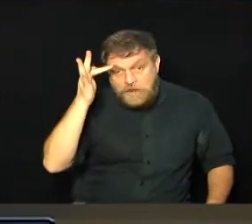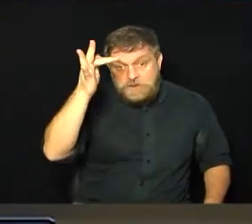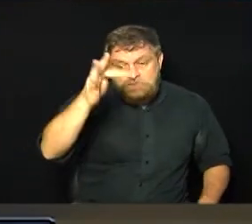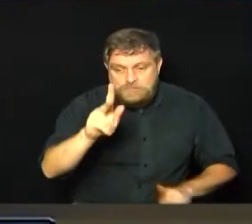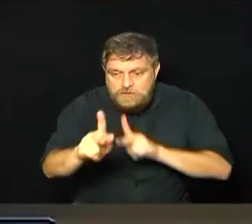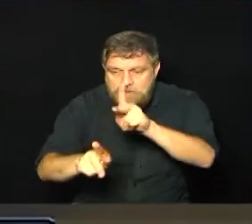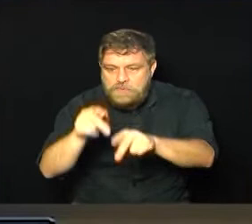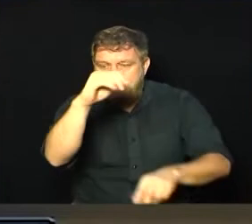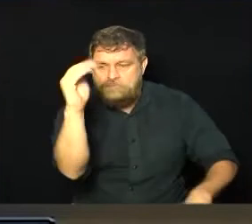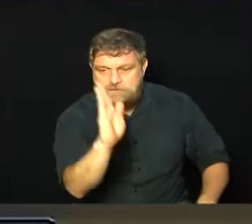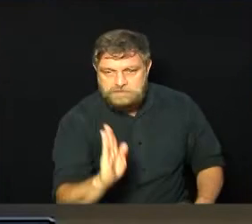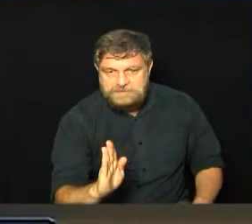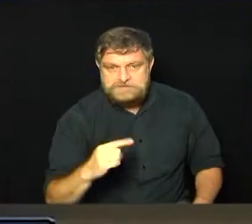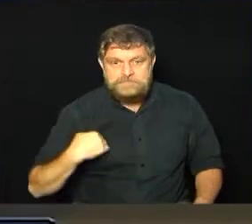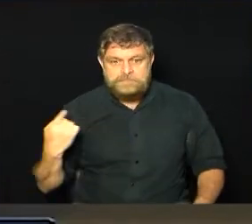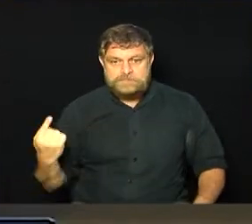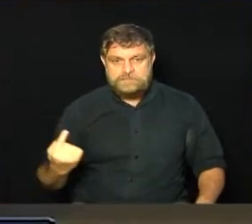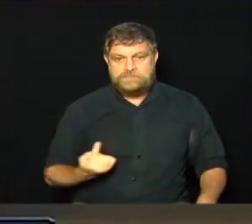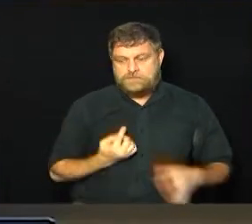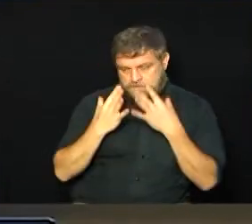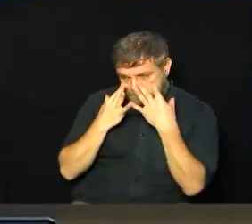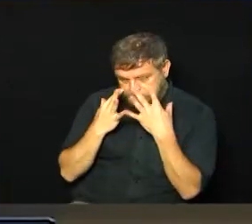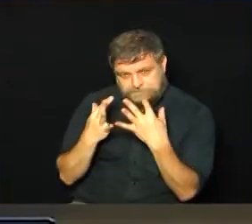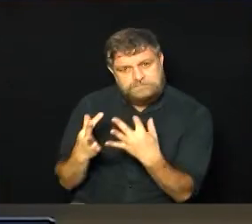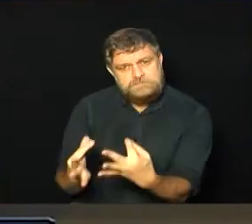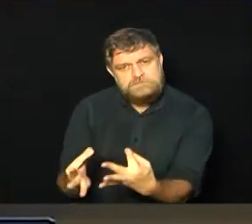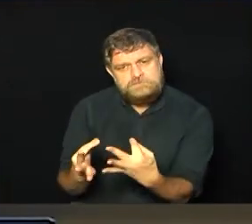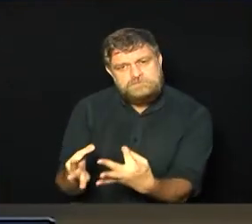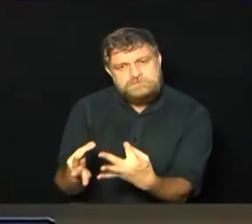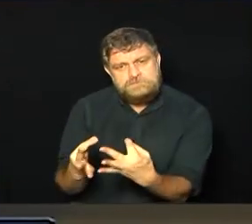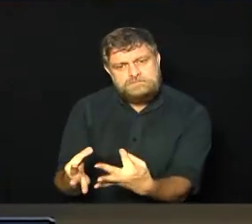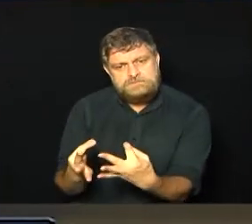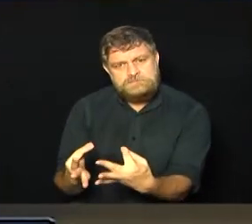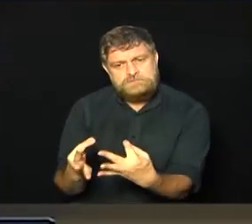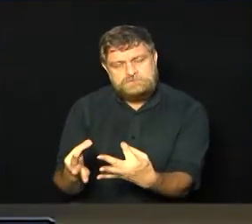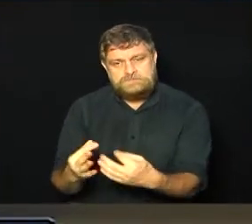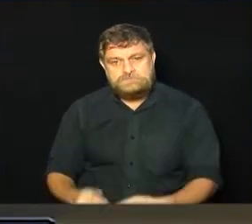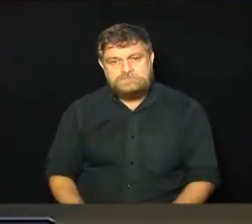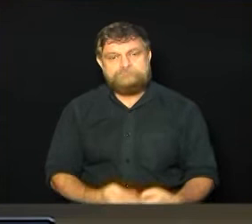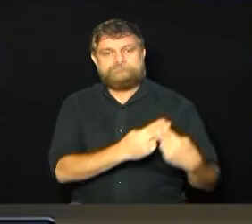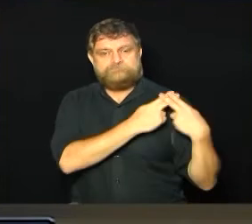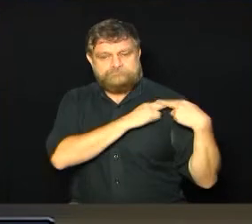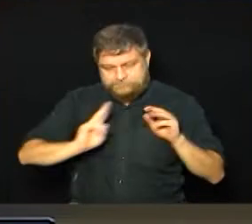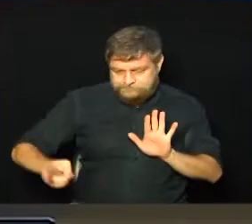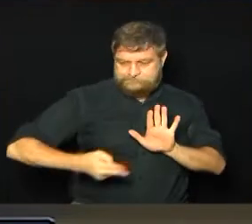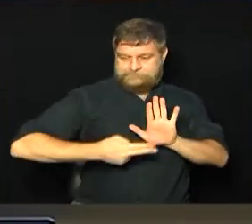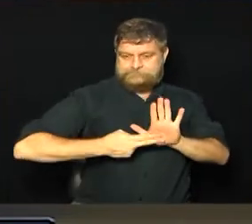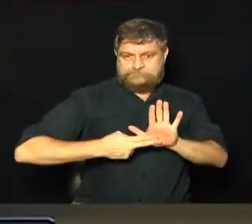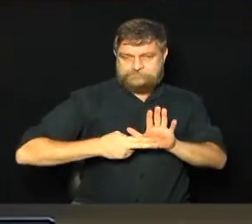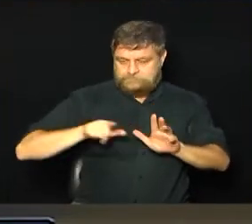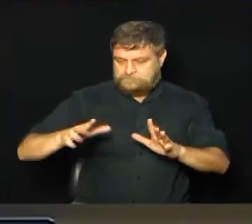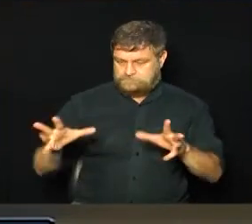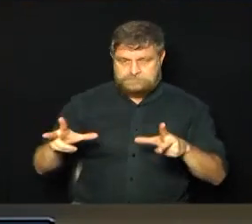a eles nós dedicamos toda a nossa atenção e compromisso, merece uma